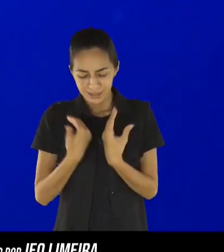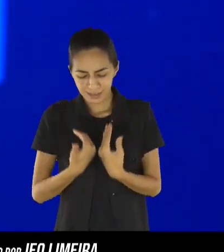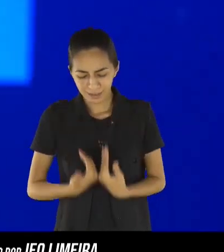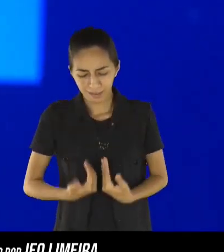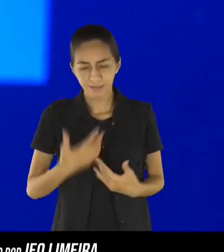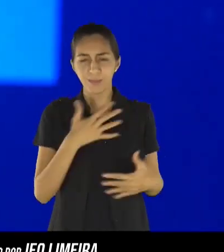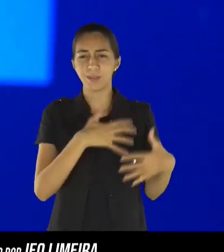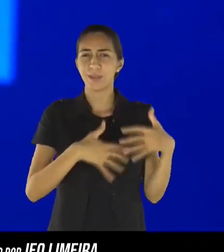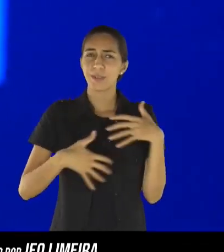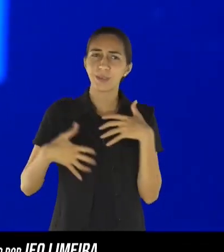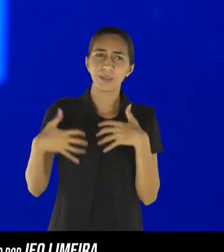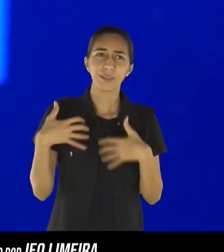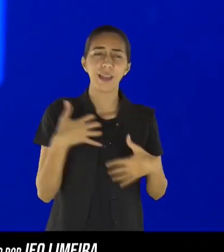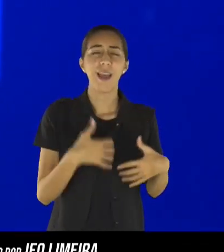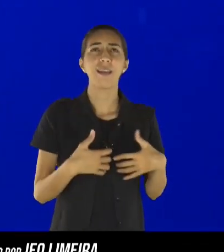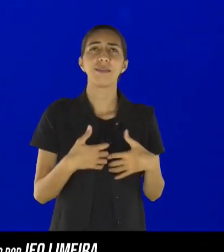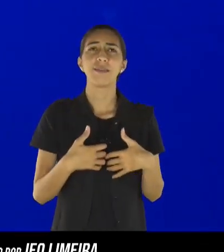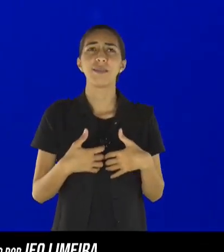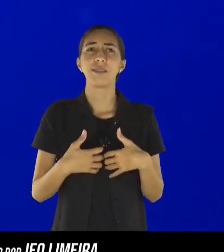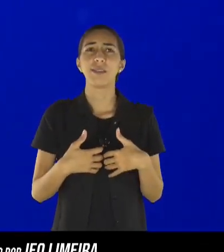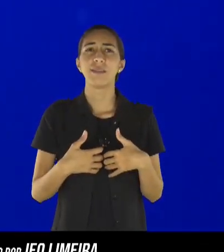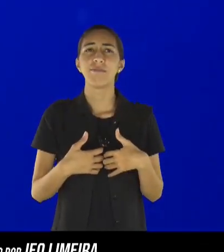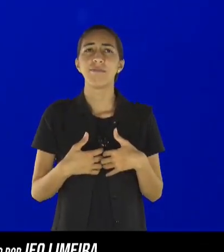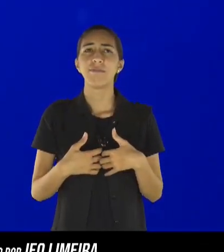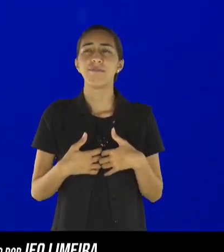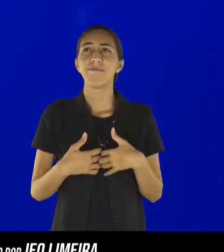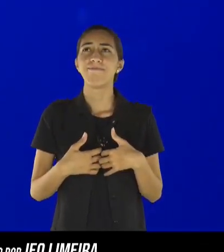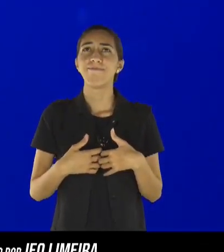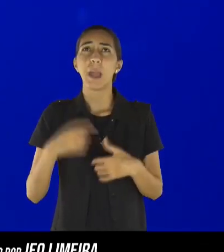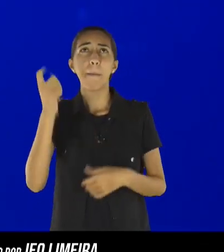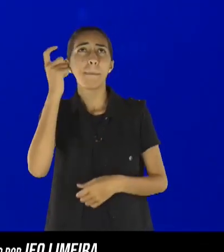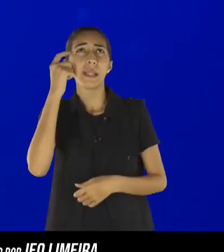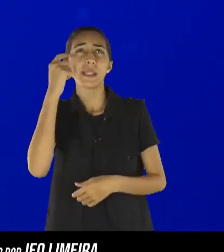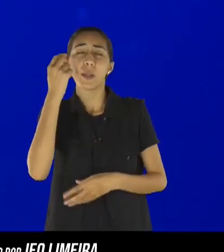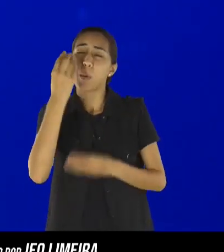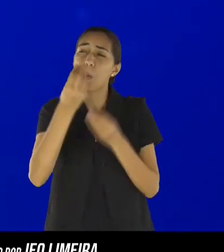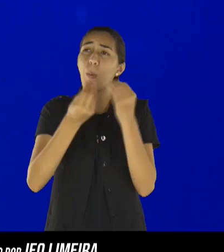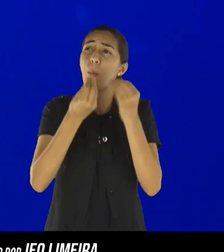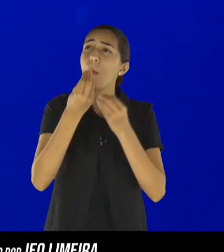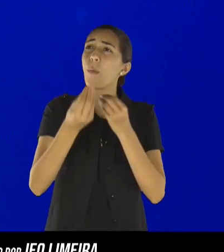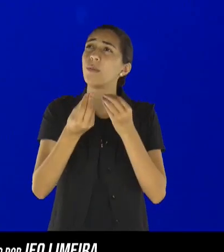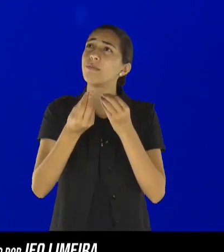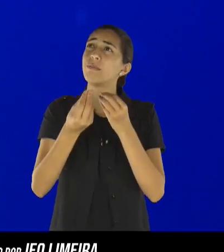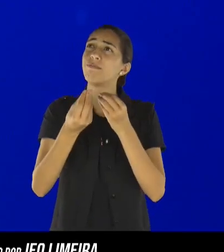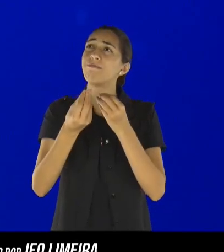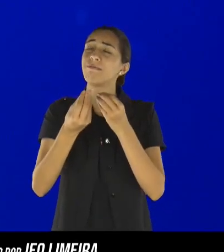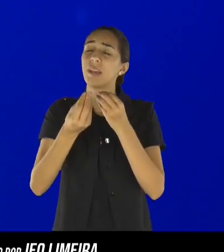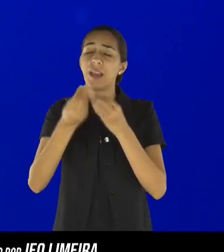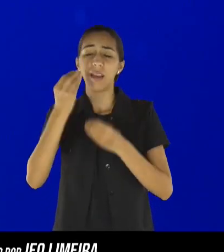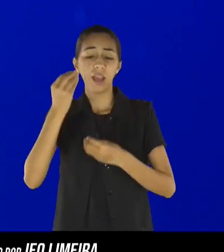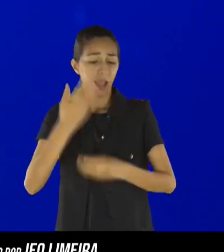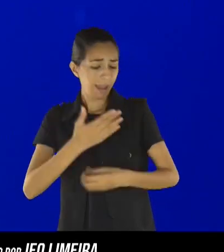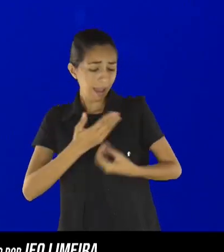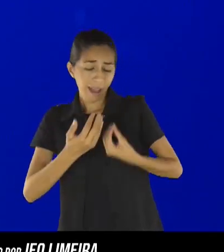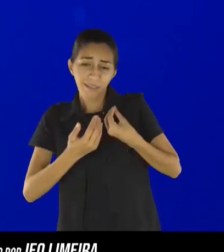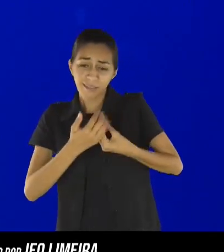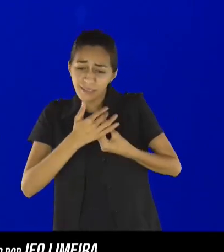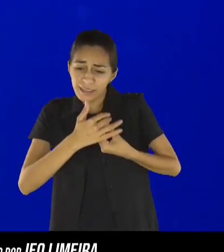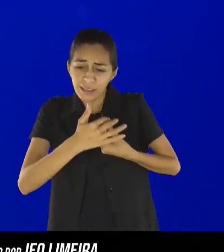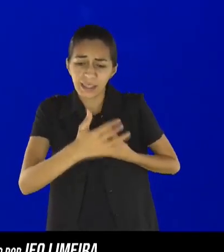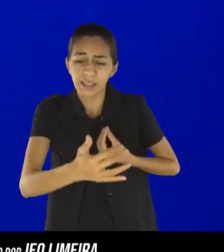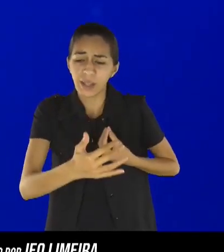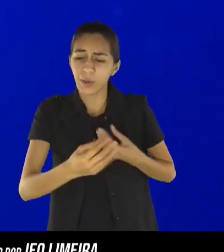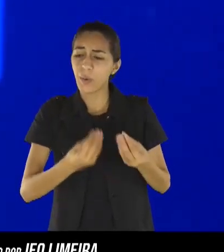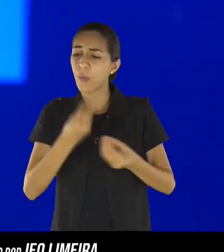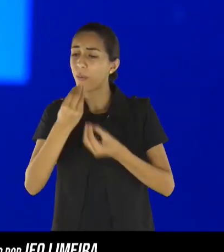vontade de, puxa, como é que eu vou viver mais um dia? O é que vem pela frente? Será que compensa eu continuar lutando?